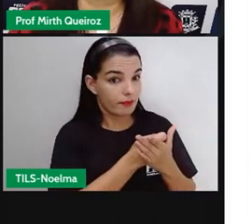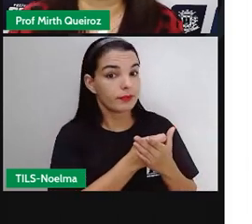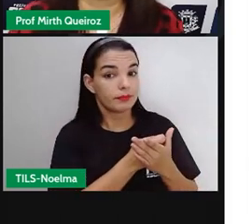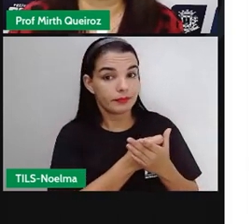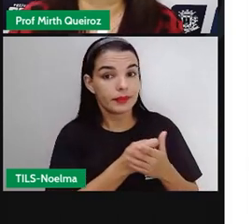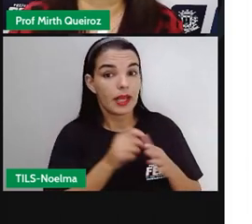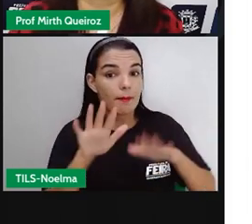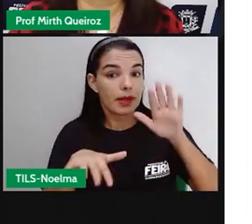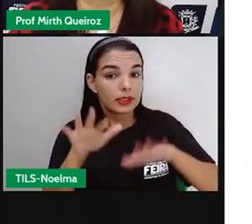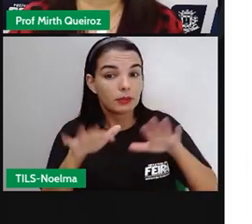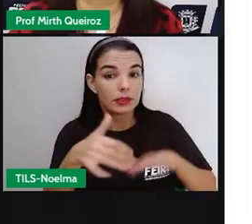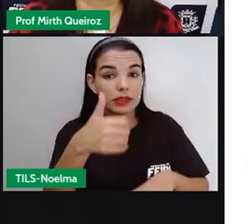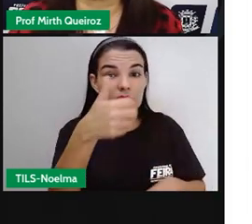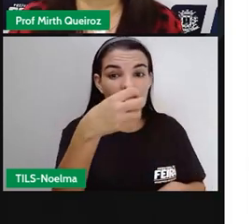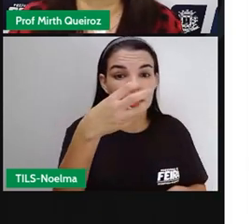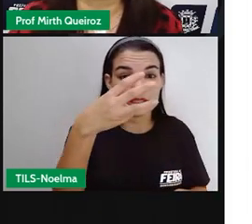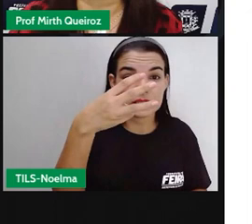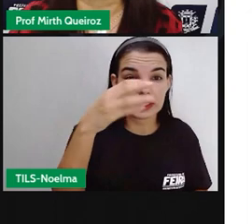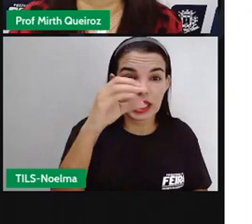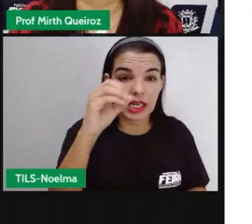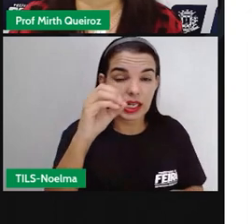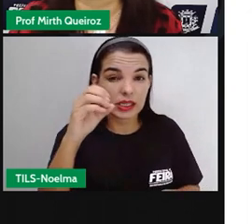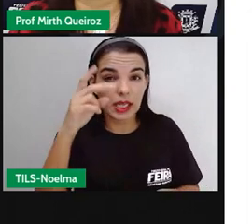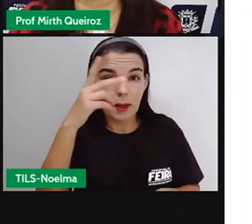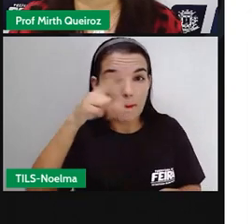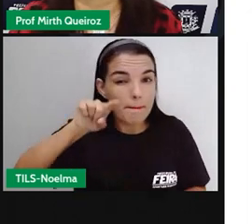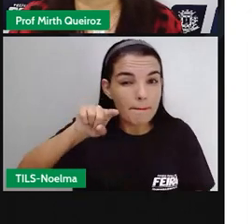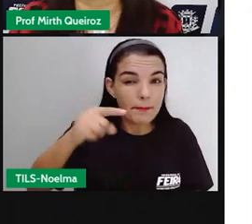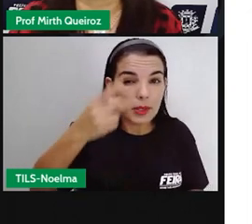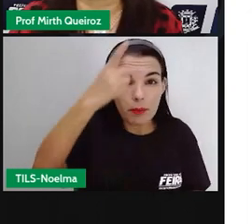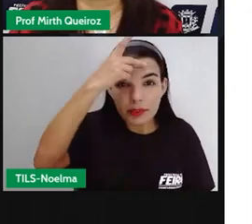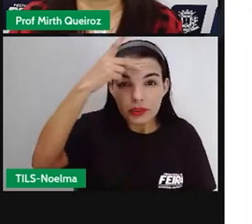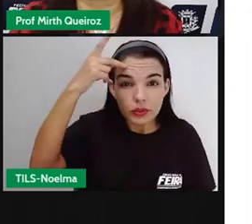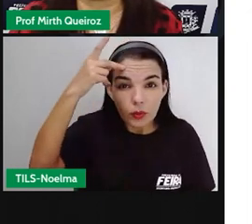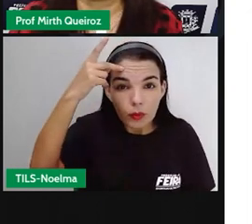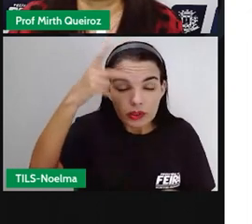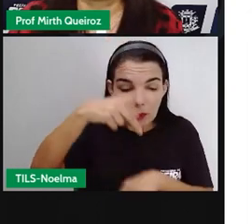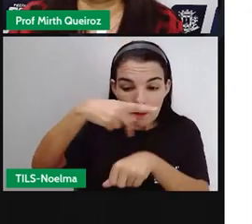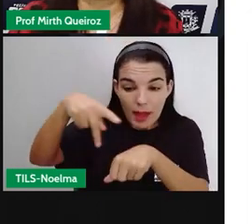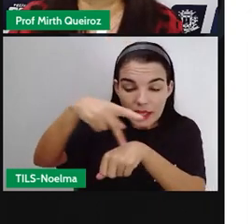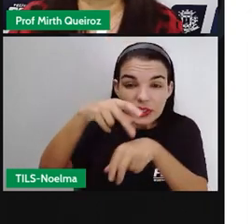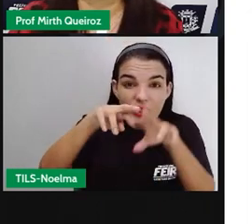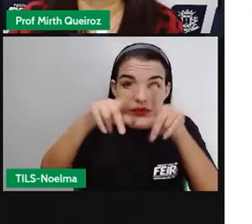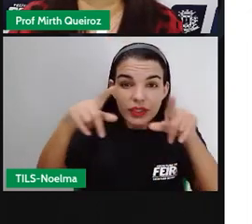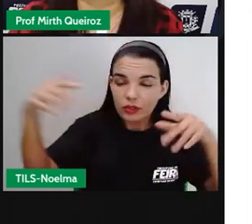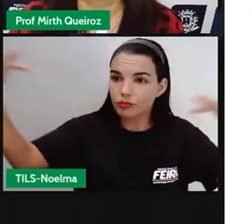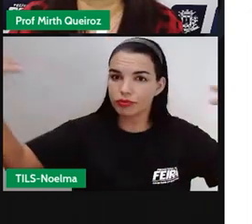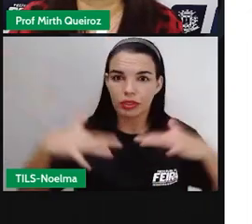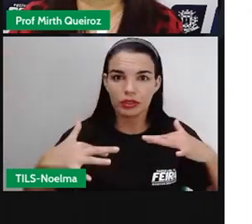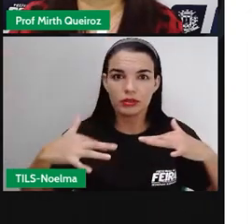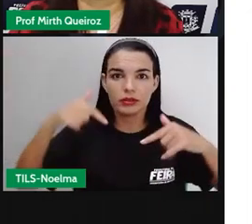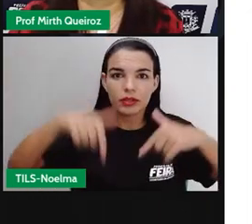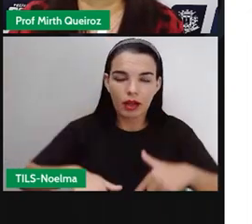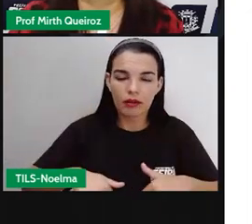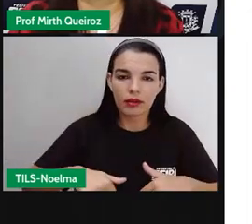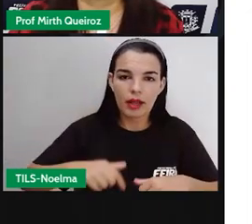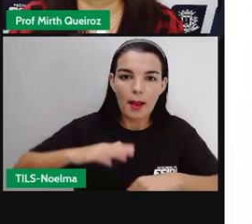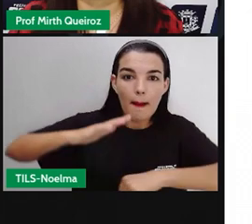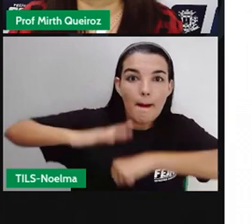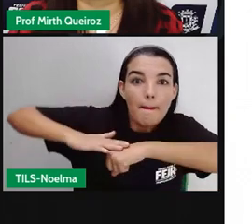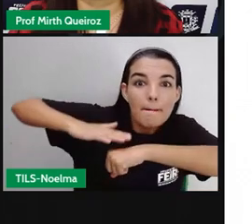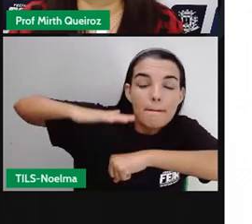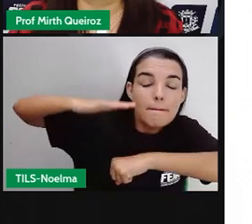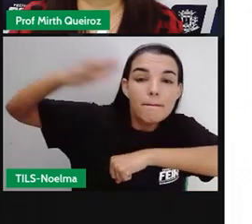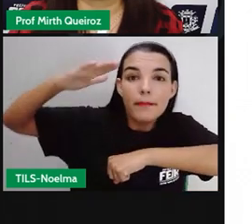30 mil pessoas de outras nacionalidades embarcaram no território brasileiro. O auge da imigração ocorreu quando